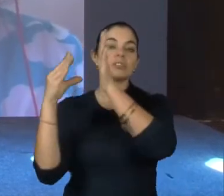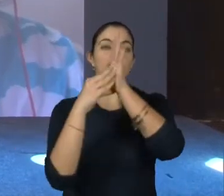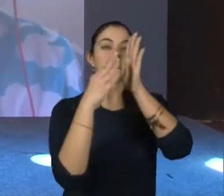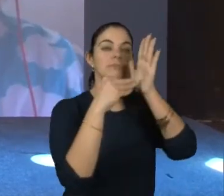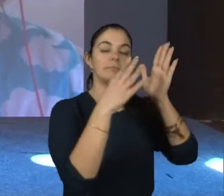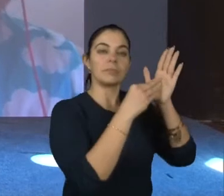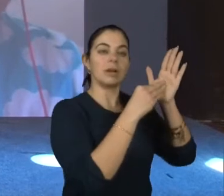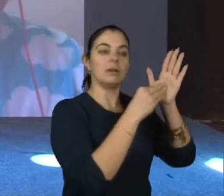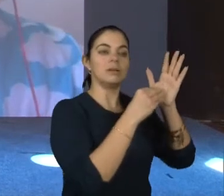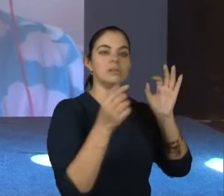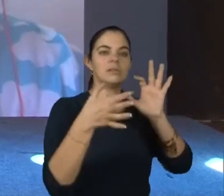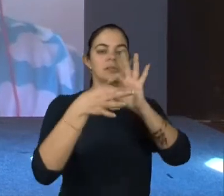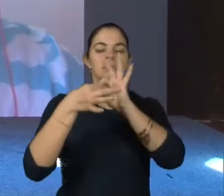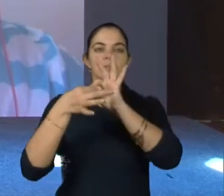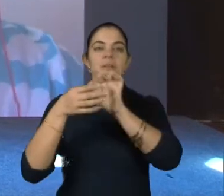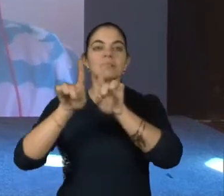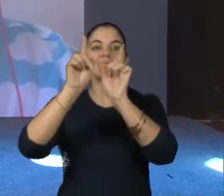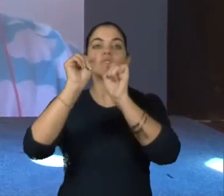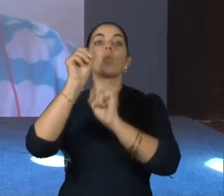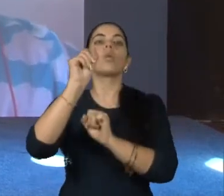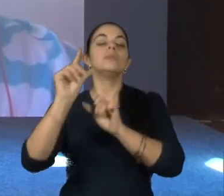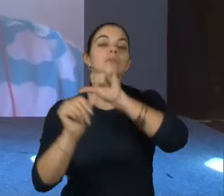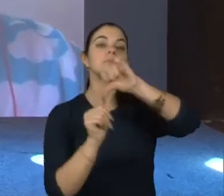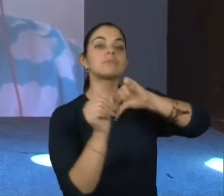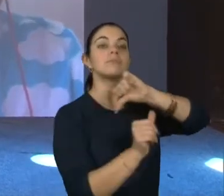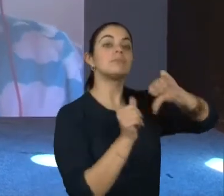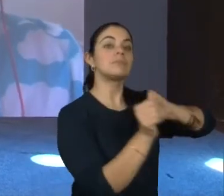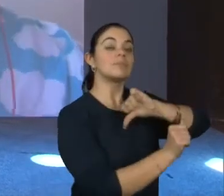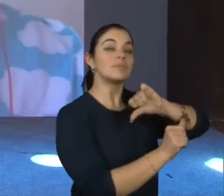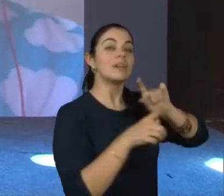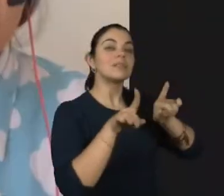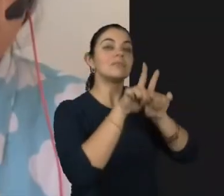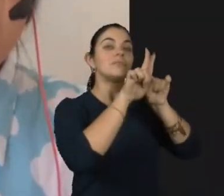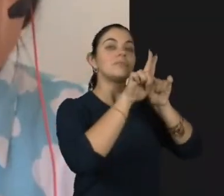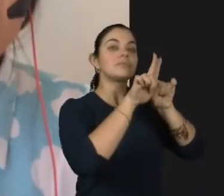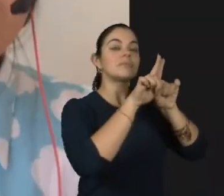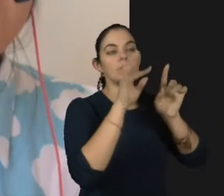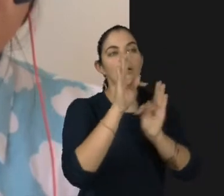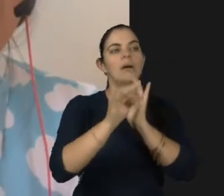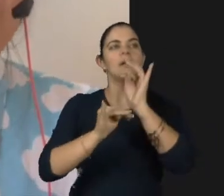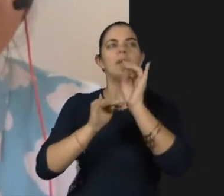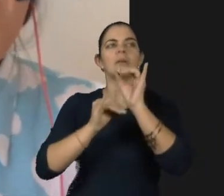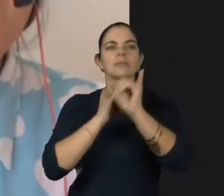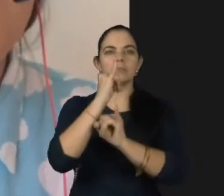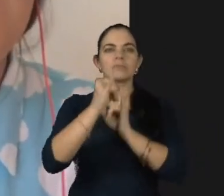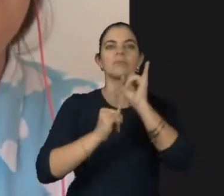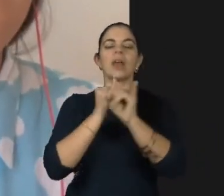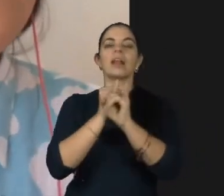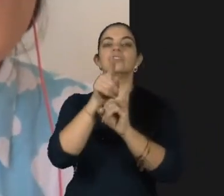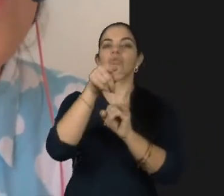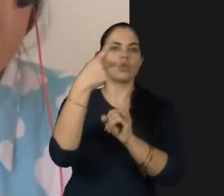ela, fazer com o resultado dela. E quando você usa essa ferramenta internet, sendo você mesma